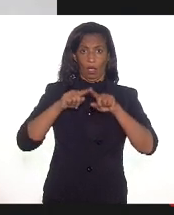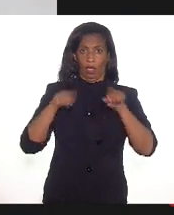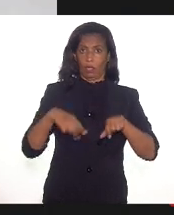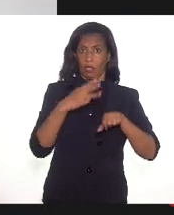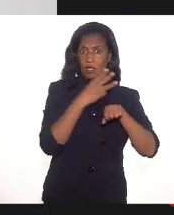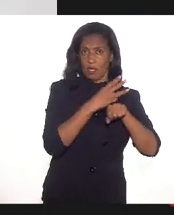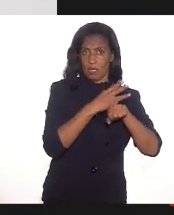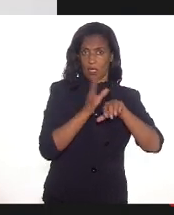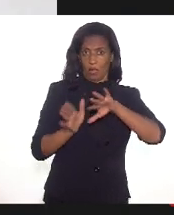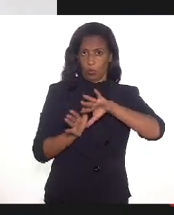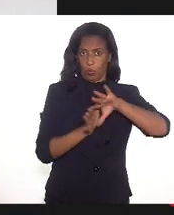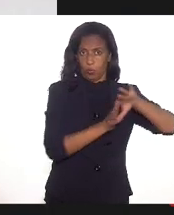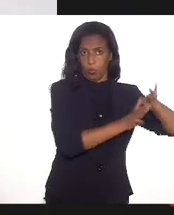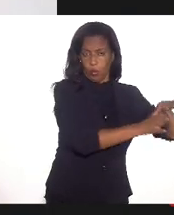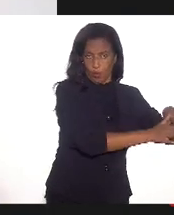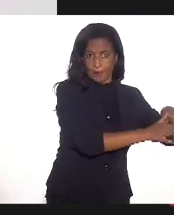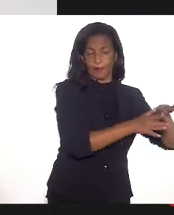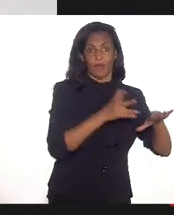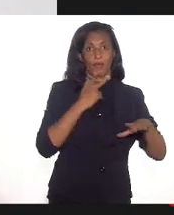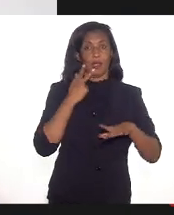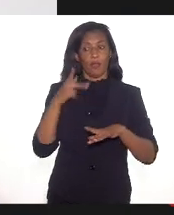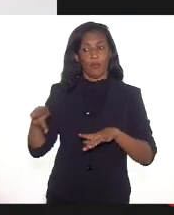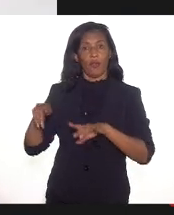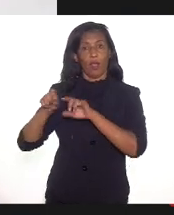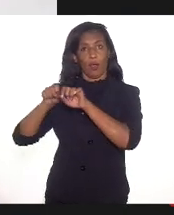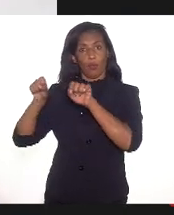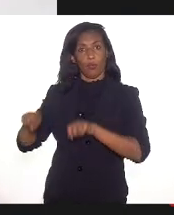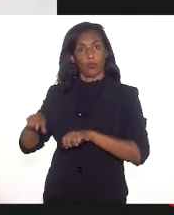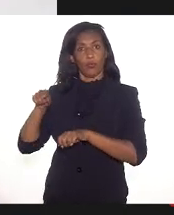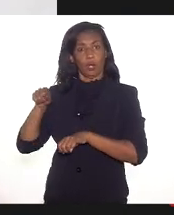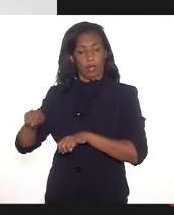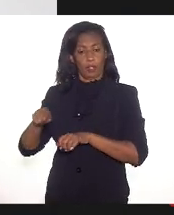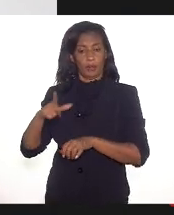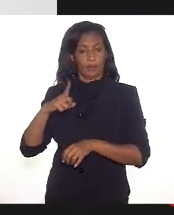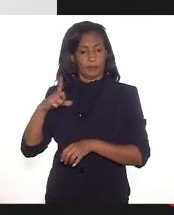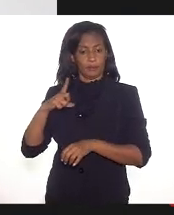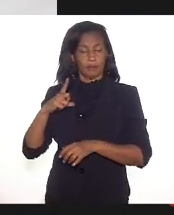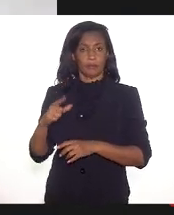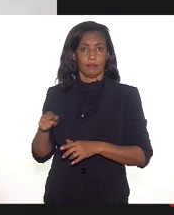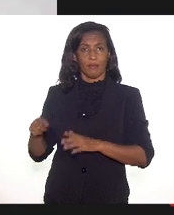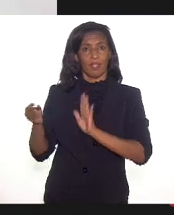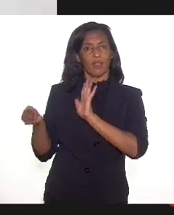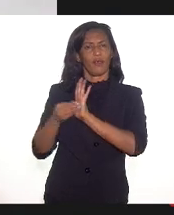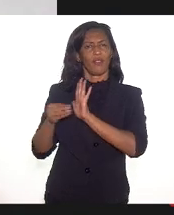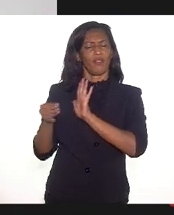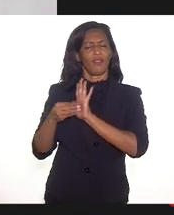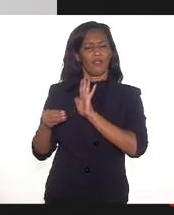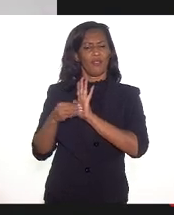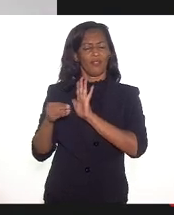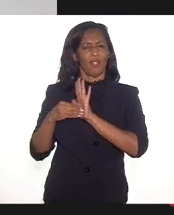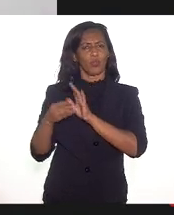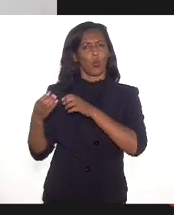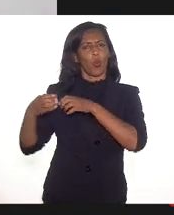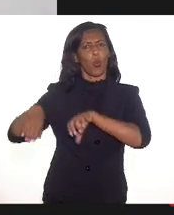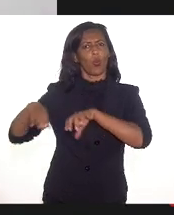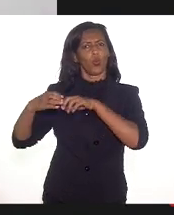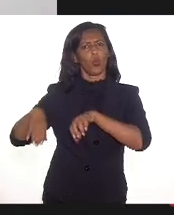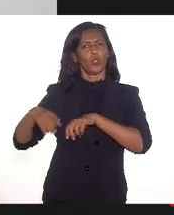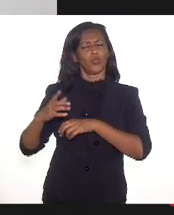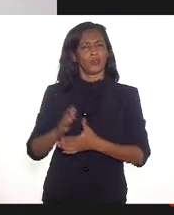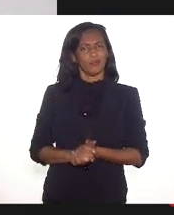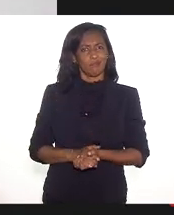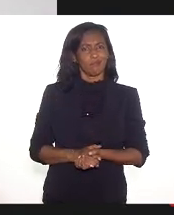falando sobre essa parcela de servidores que essas instituições têm, essa falta de concurso público